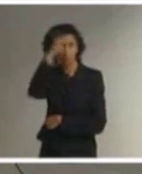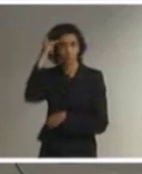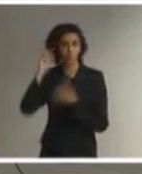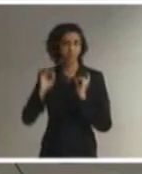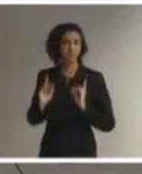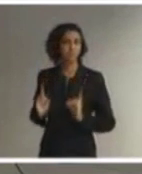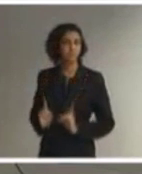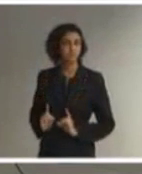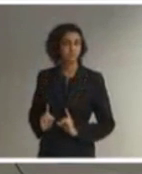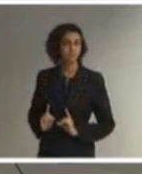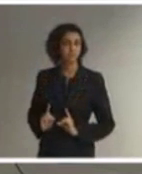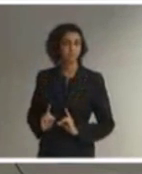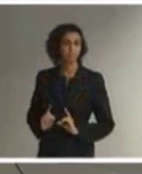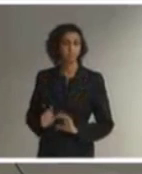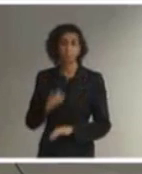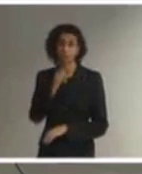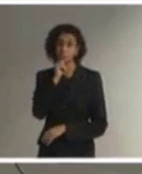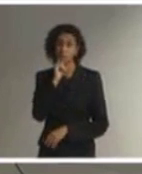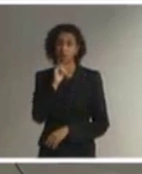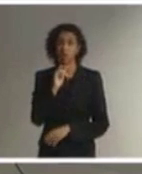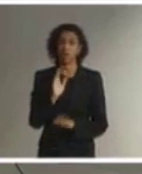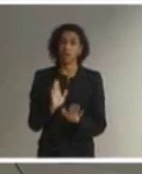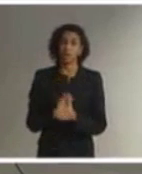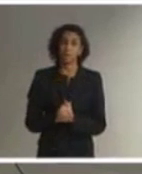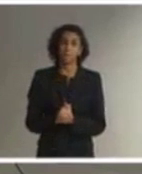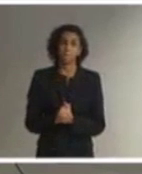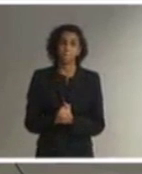deficiência. Porque temos os aspectos